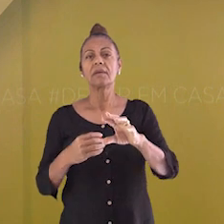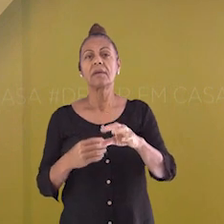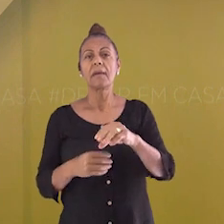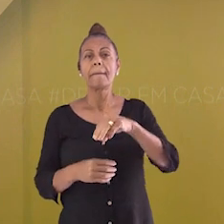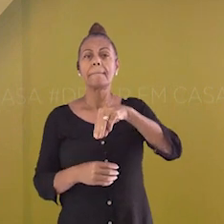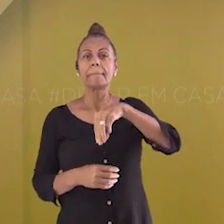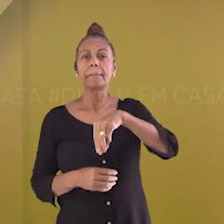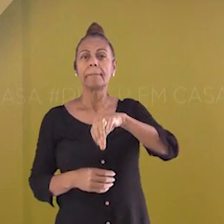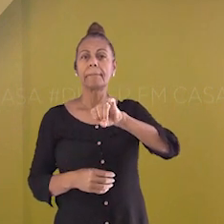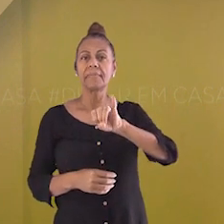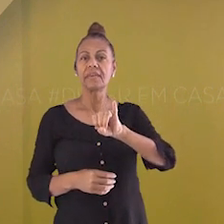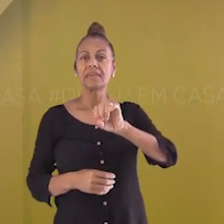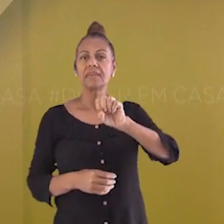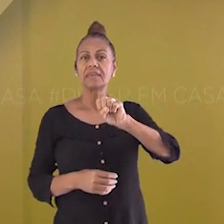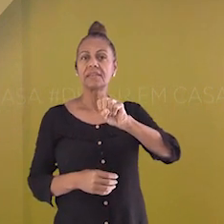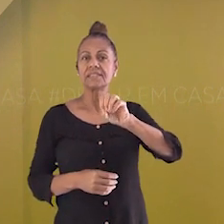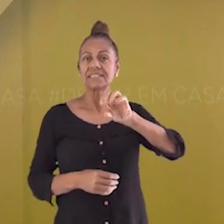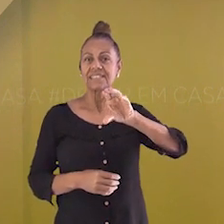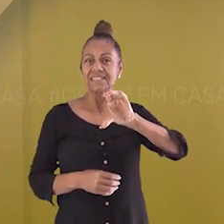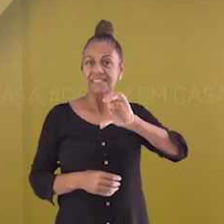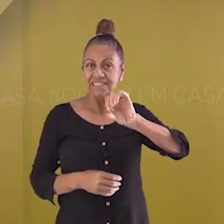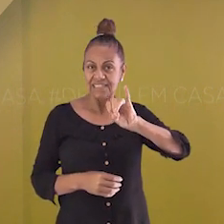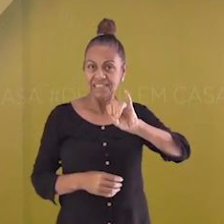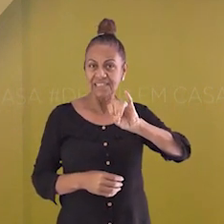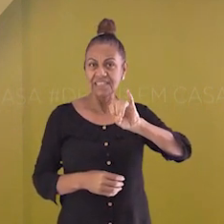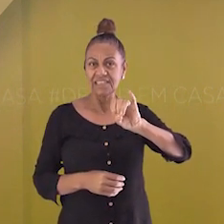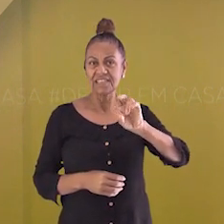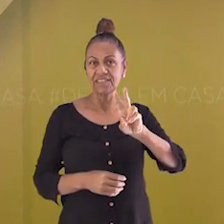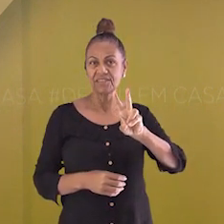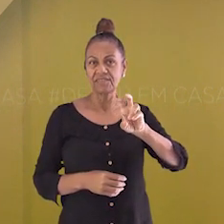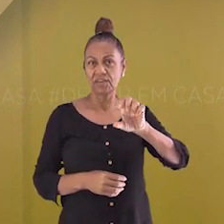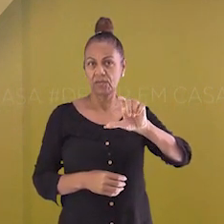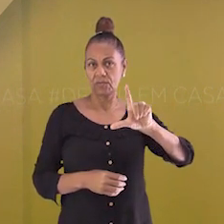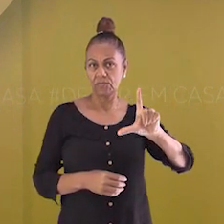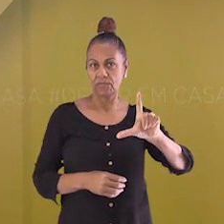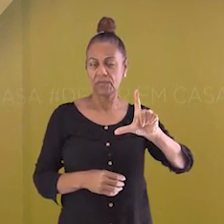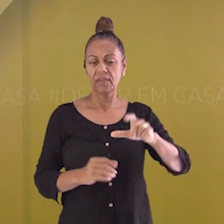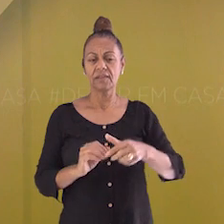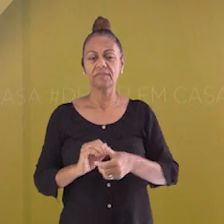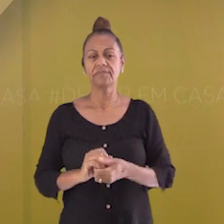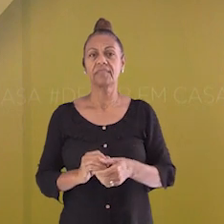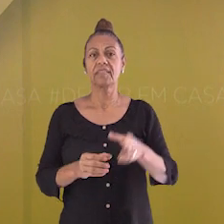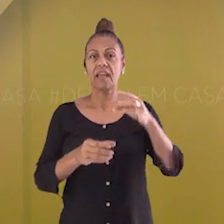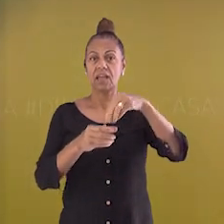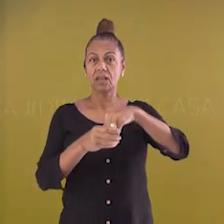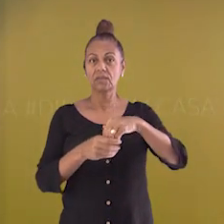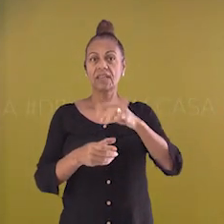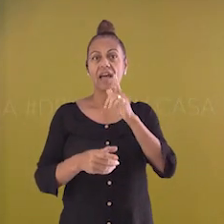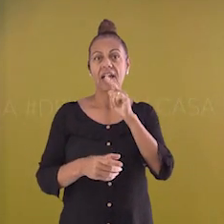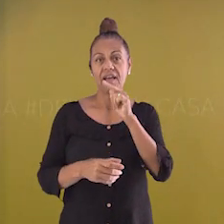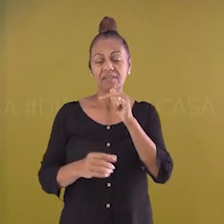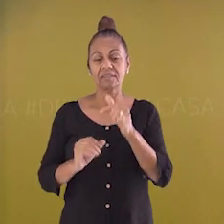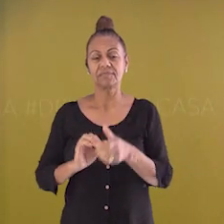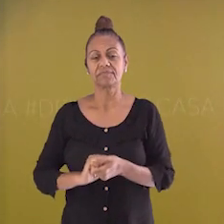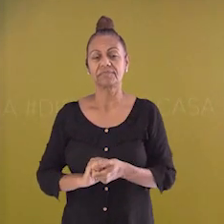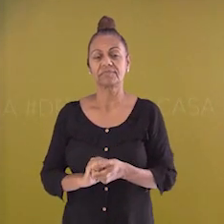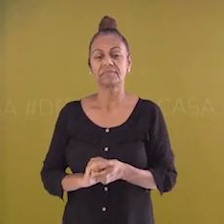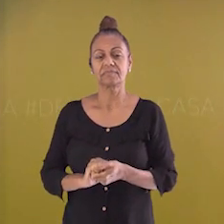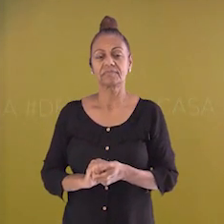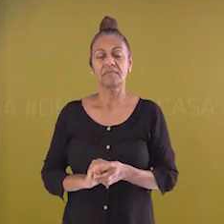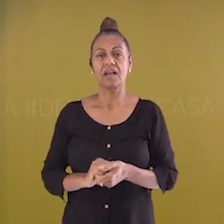é missível. Esses materiais, eles são missíveis em água. Quando nós